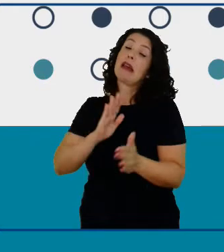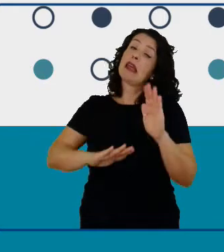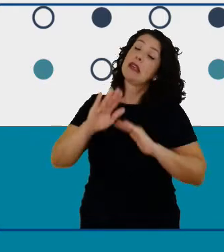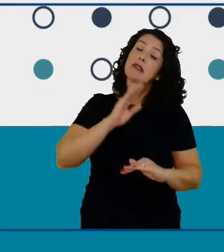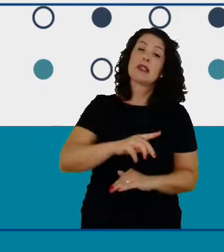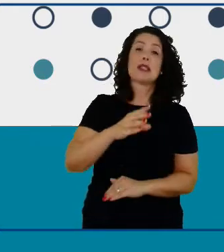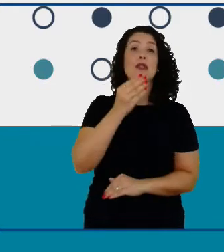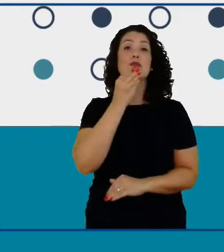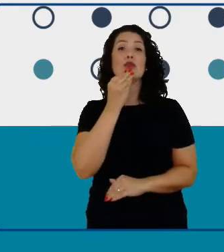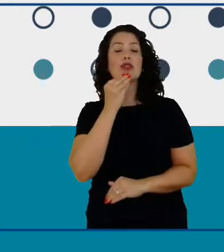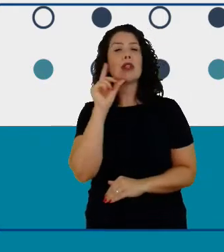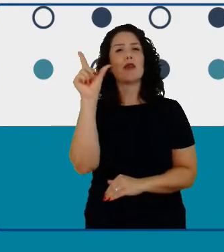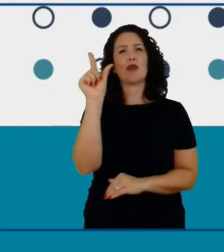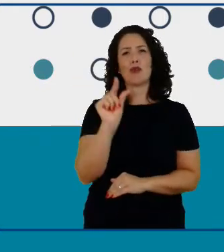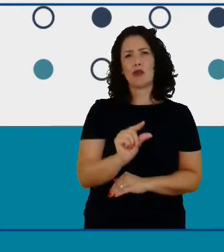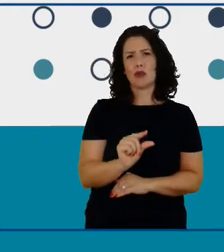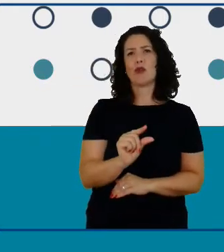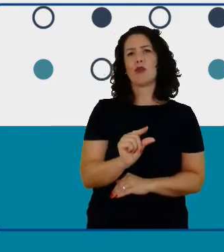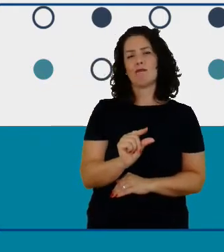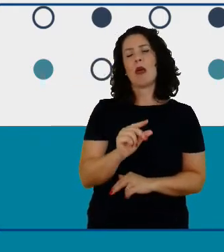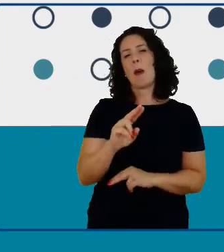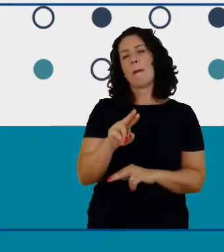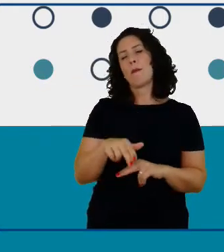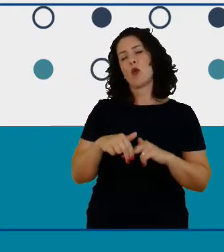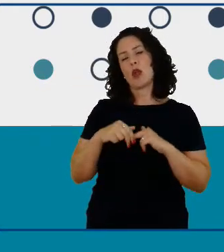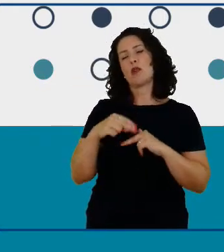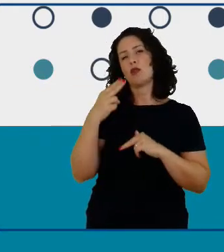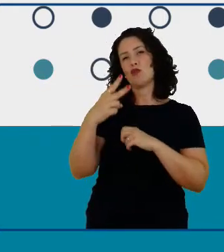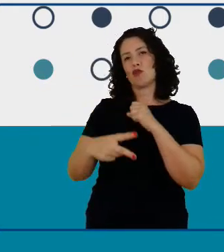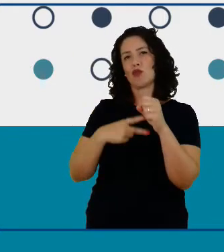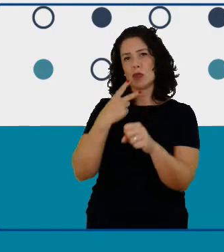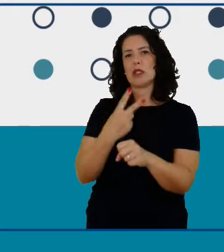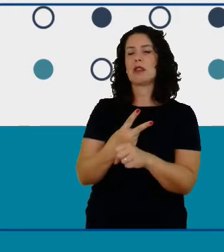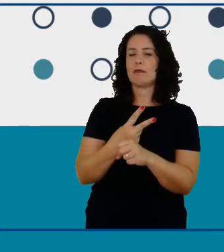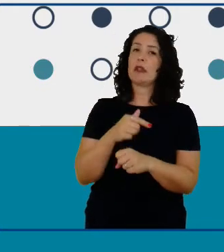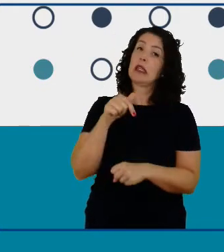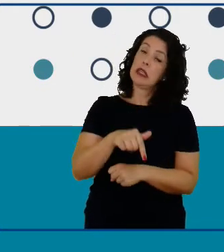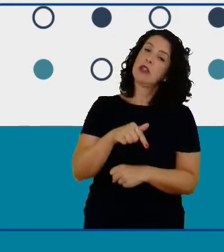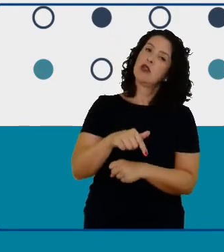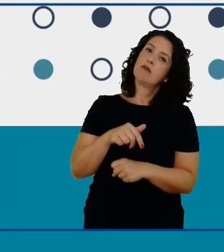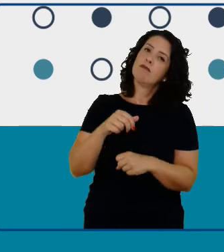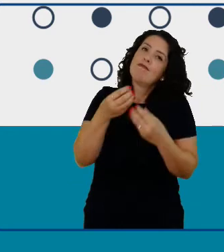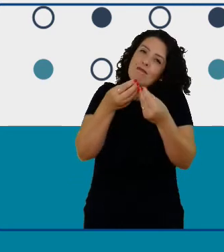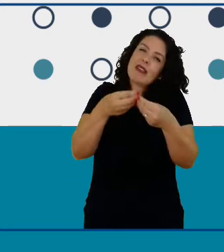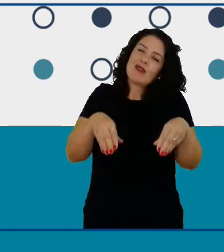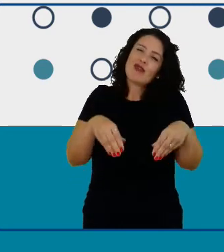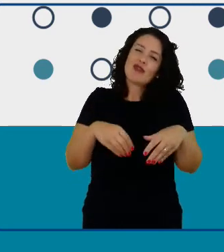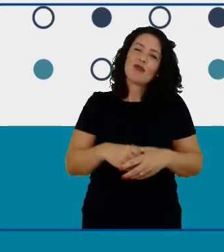que foi terrível para o programa então próximo slide